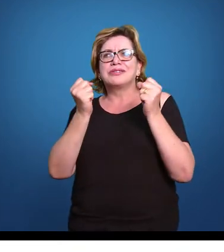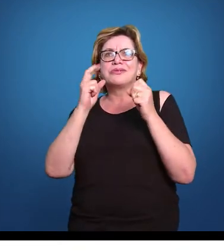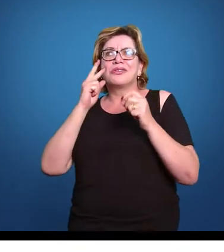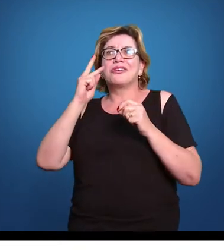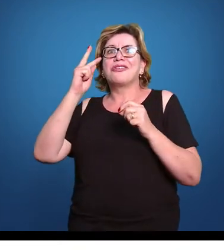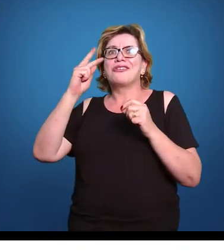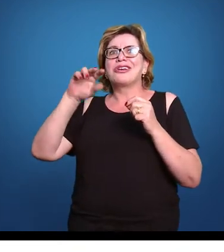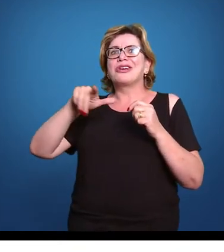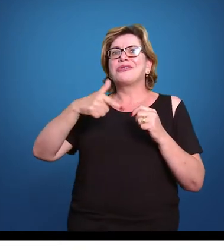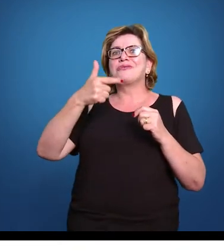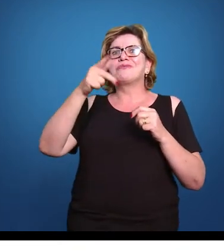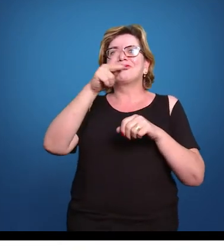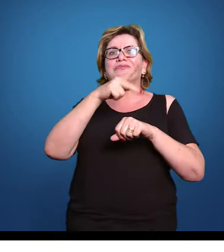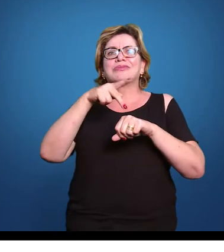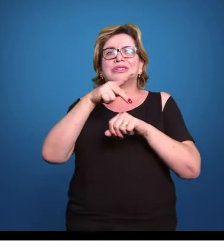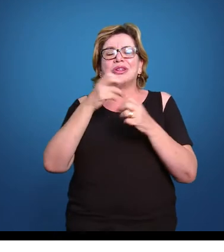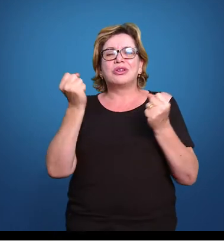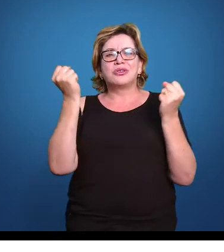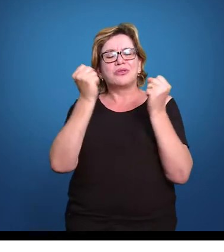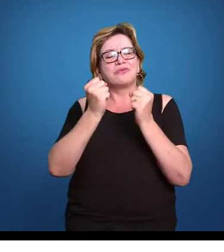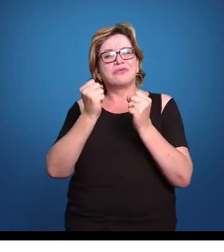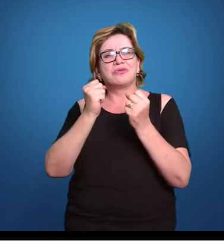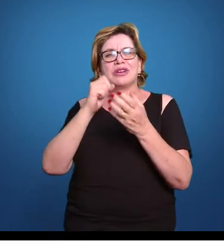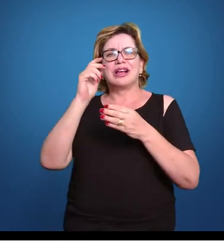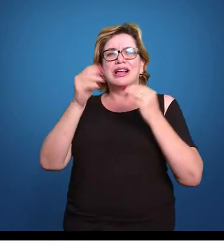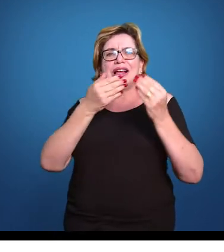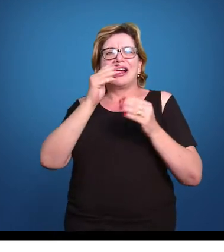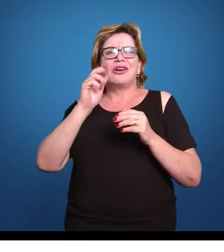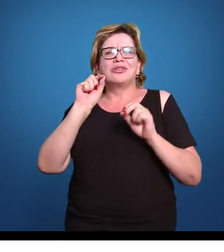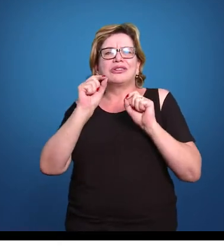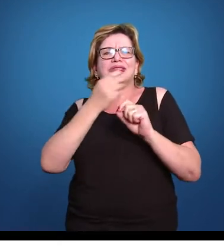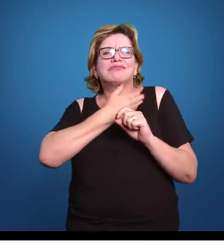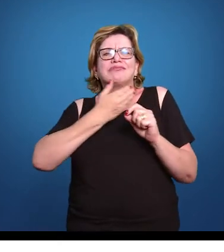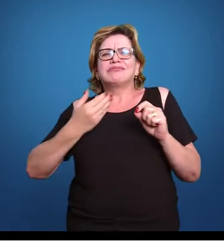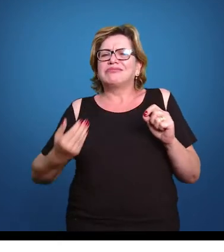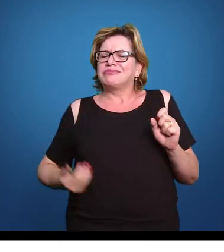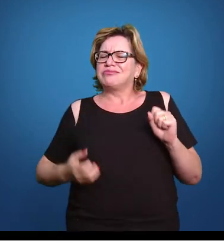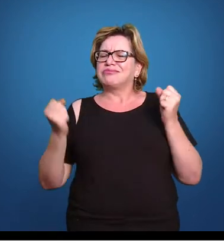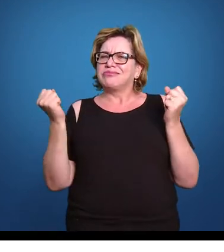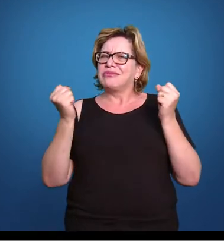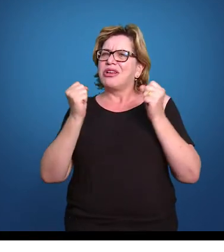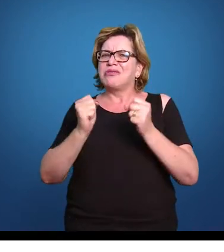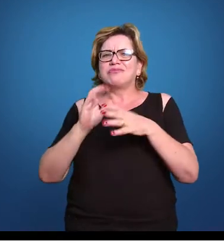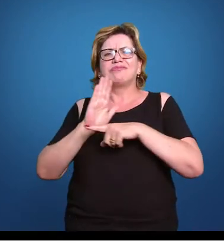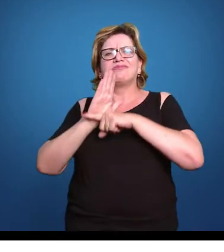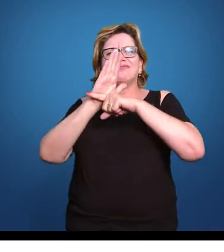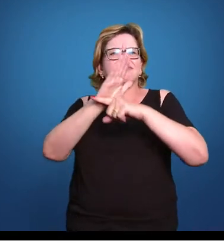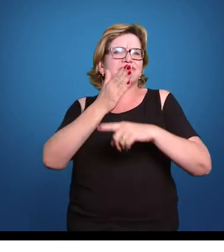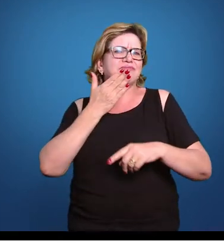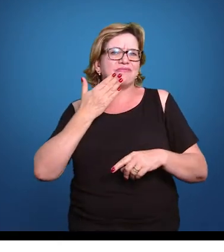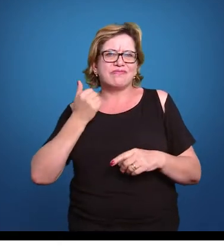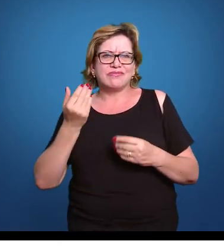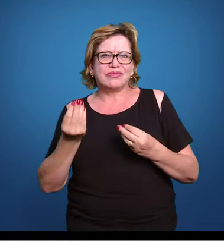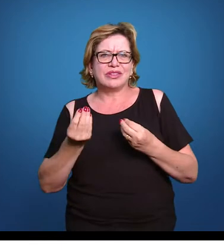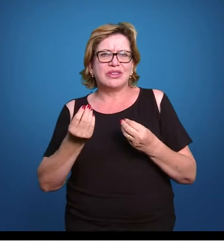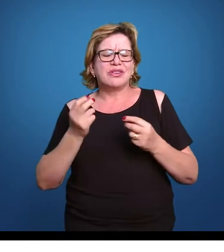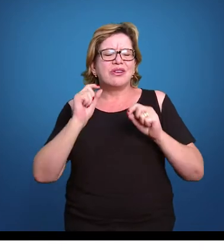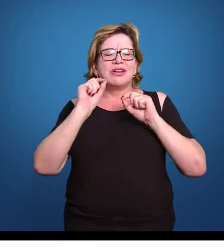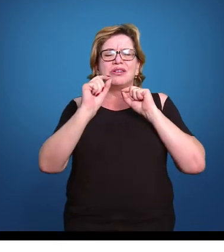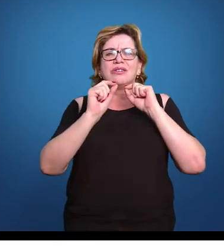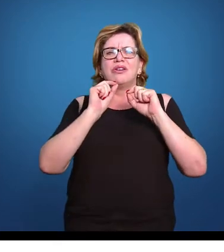nele ou não? Quais as atividades de governo que poderão nos facilitar? O que